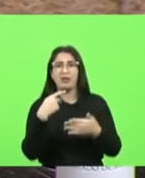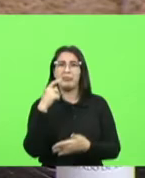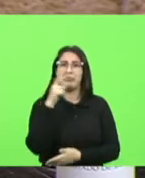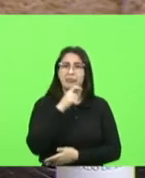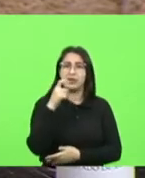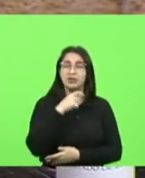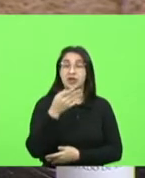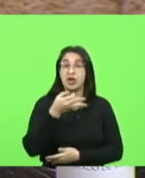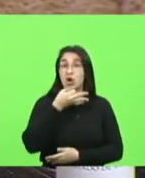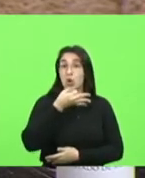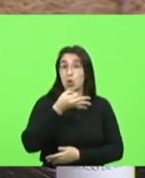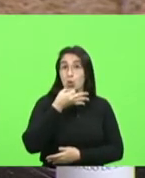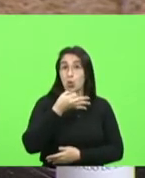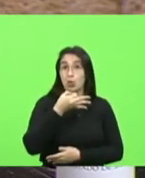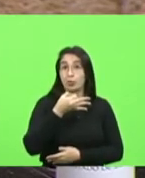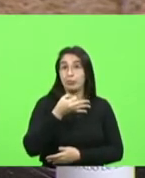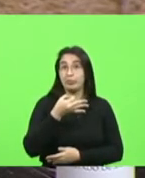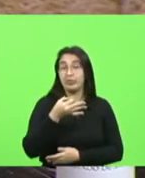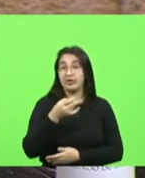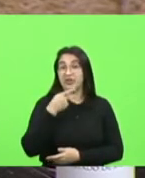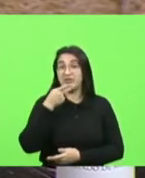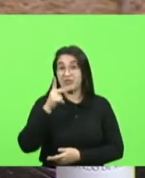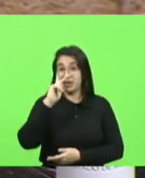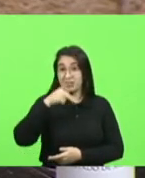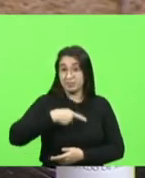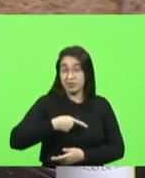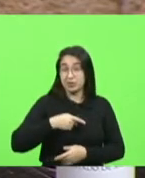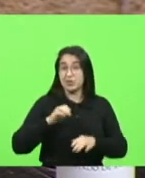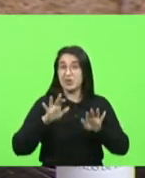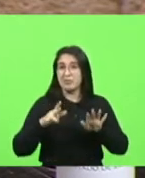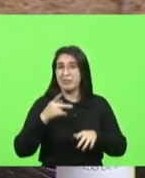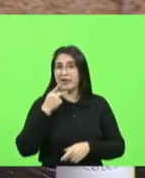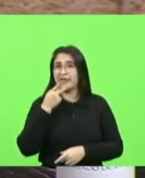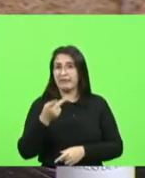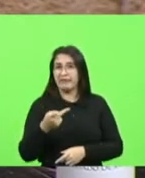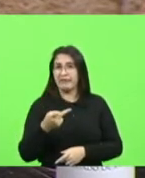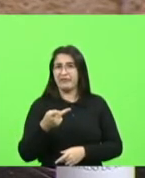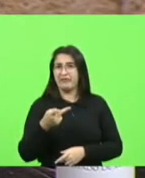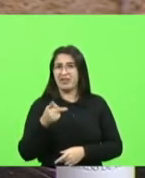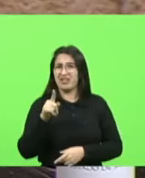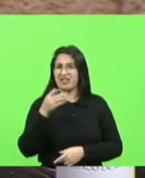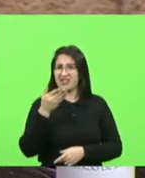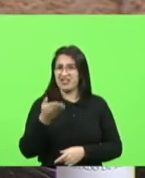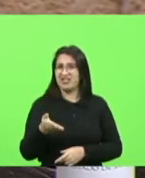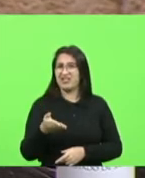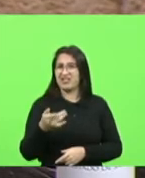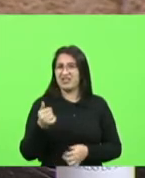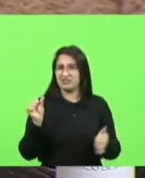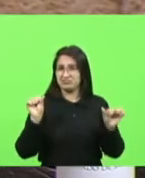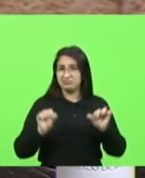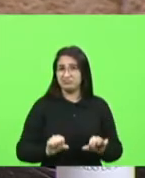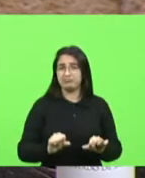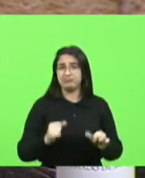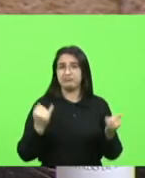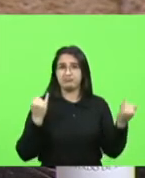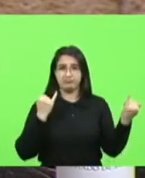sua opinião ele dá sua opinião de uma forma muito muito baixa de um nível muito baixo com informações